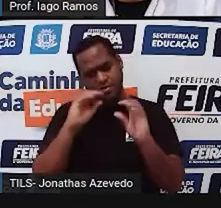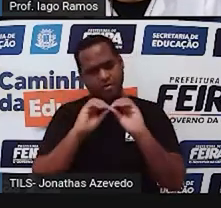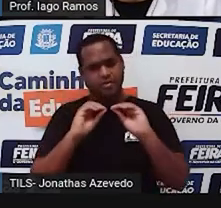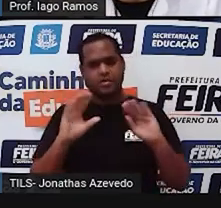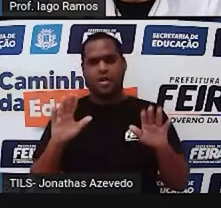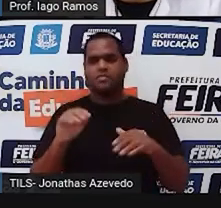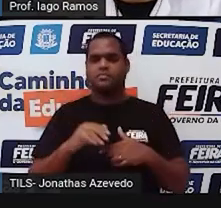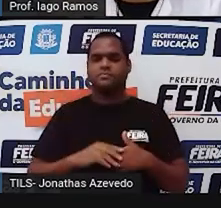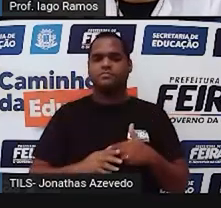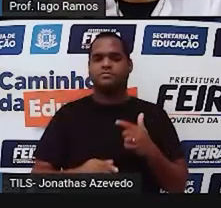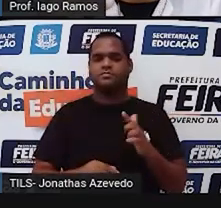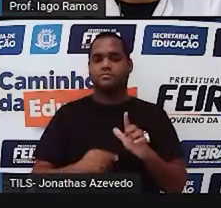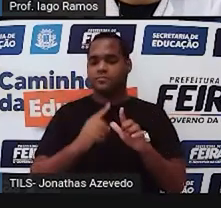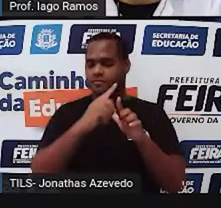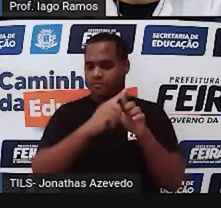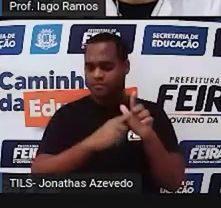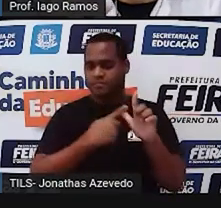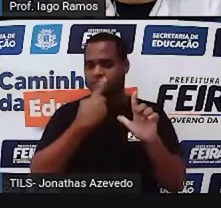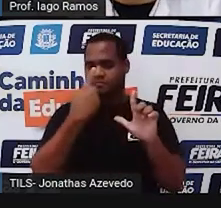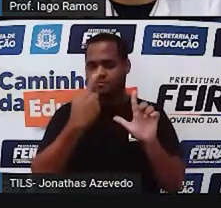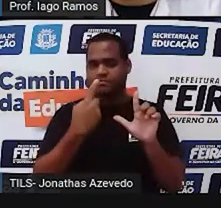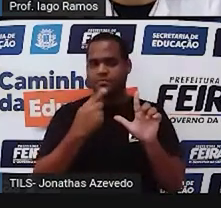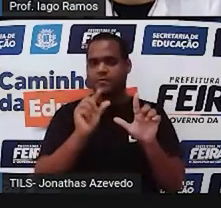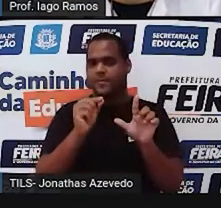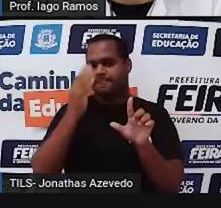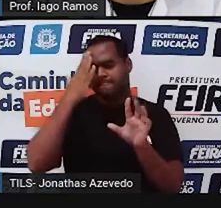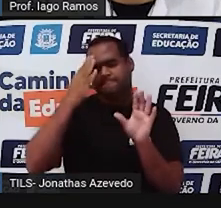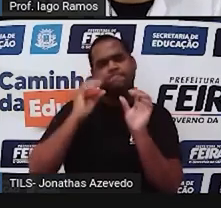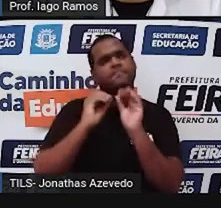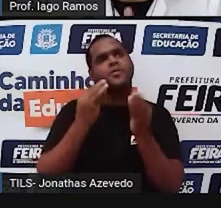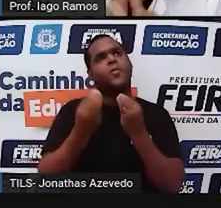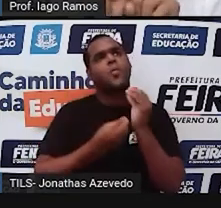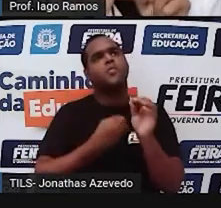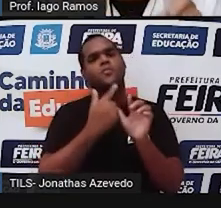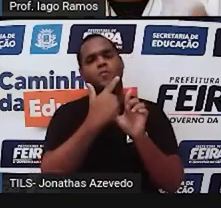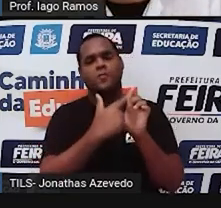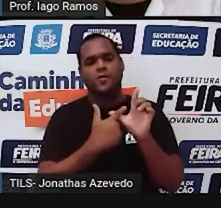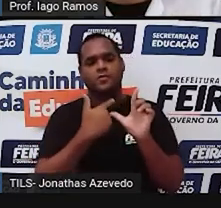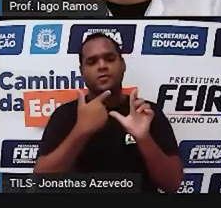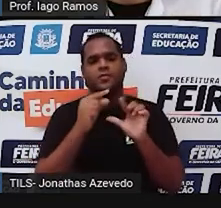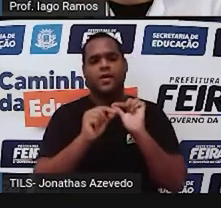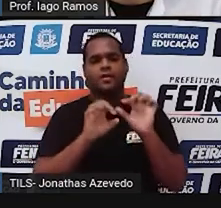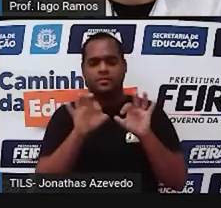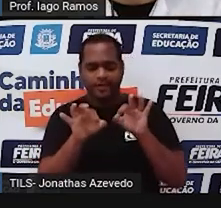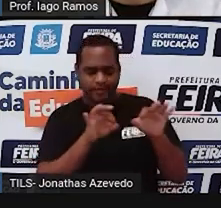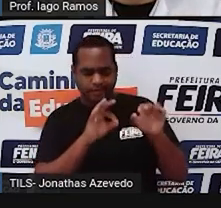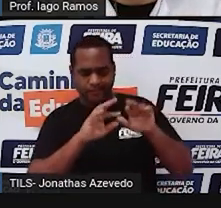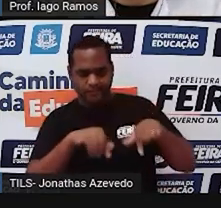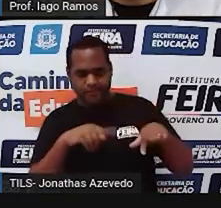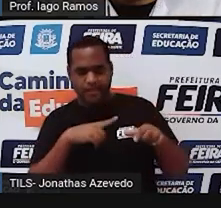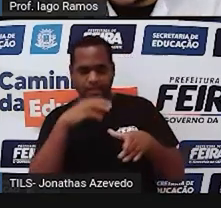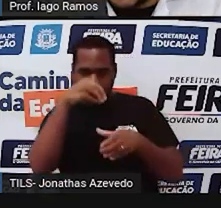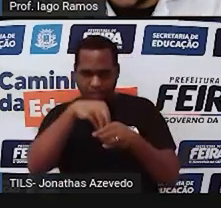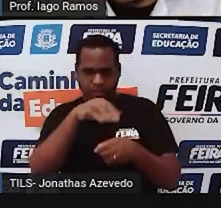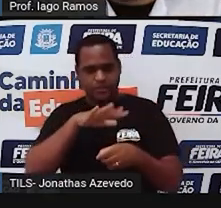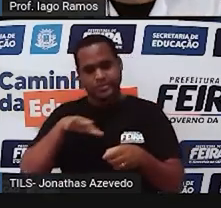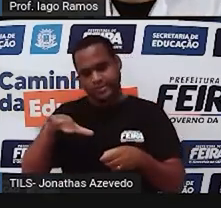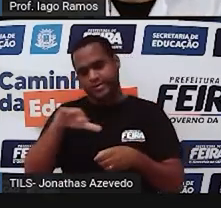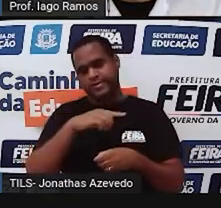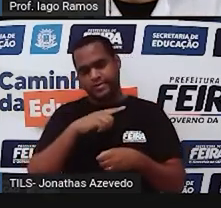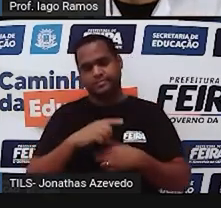colocar assim, né? É um jeito que a gente olha e entende o ângulo como sendo a região dentro da abertura ali daquelas linhas.